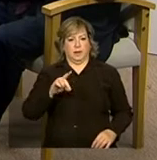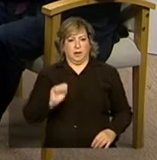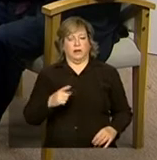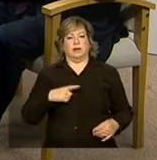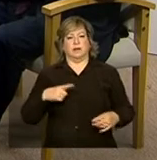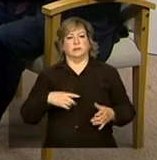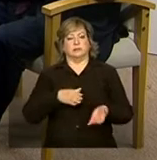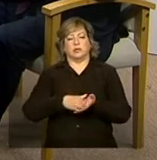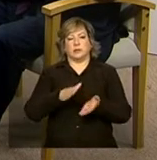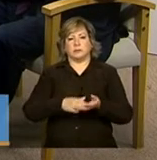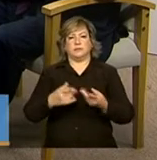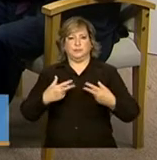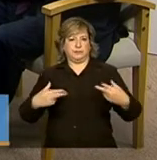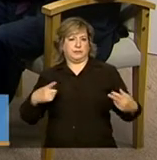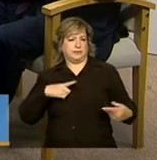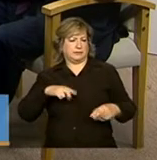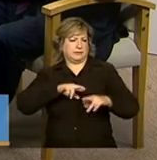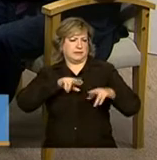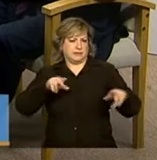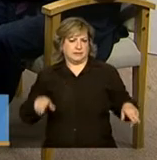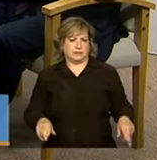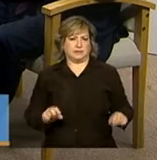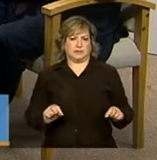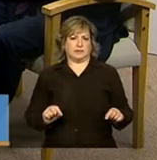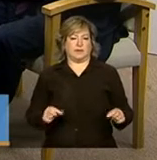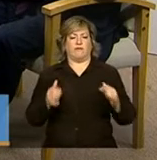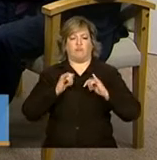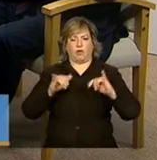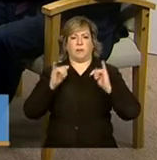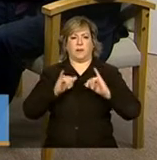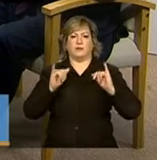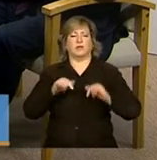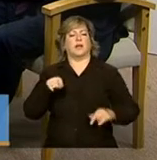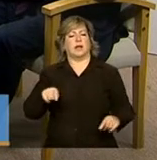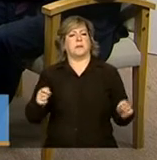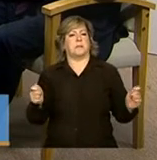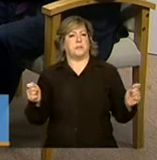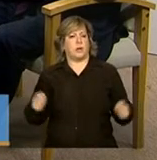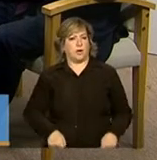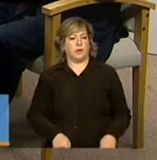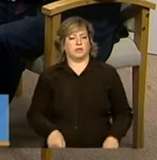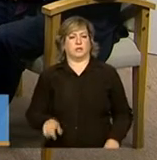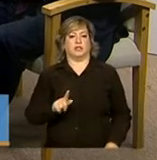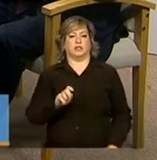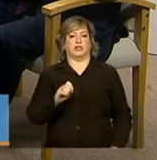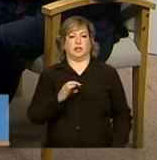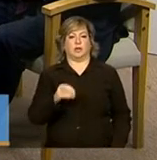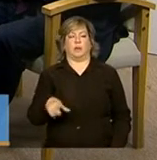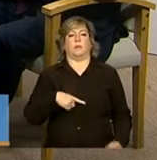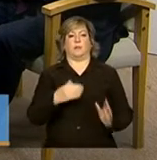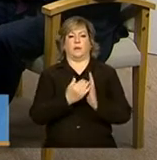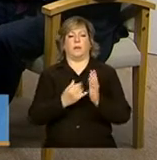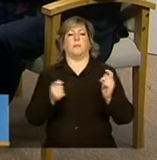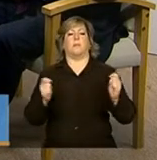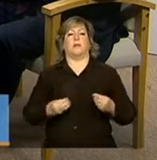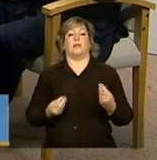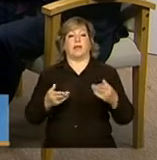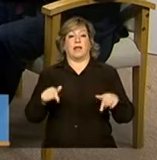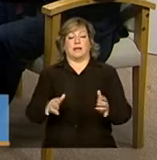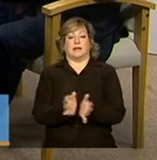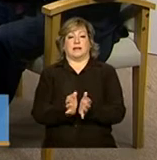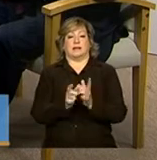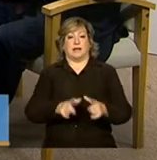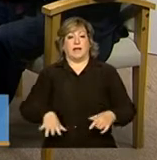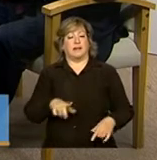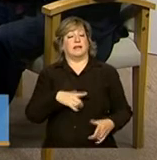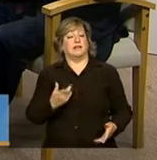Ou seja, tem uma série de informações que ele pode, o gestor do programa, pode prestar a essa área que está tendo